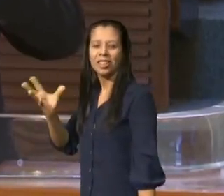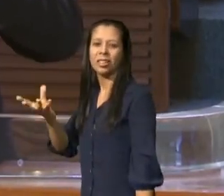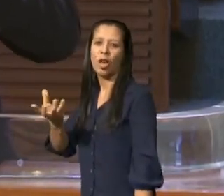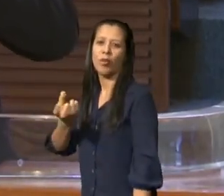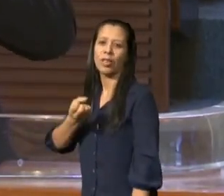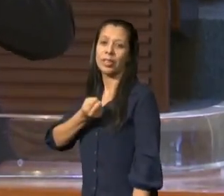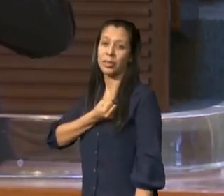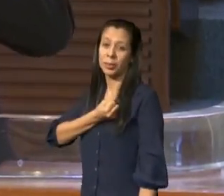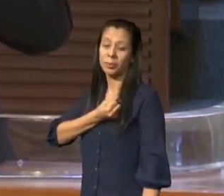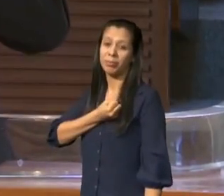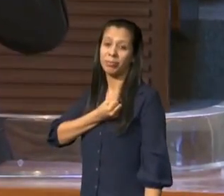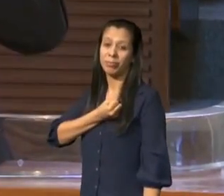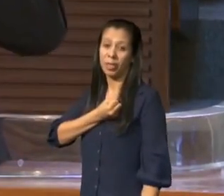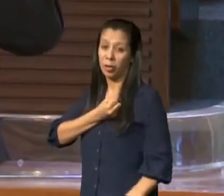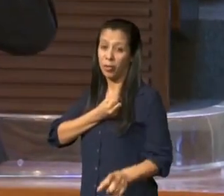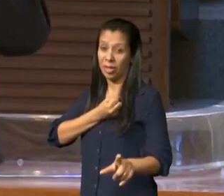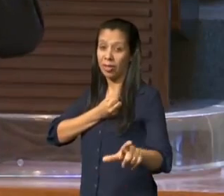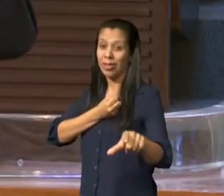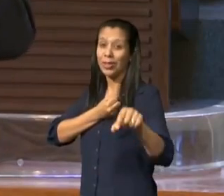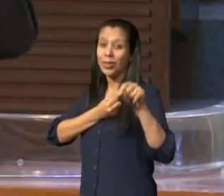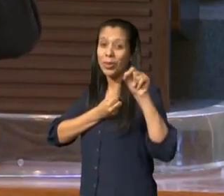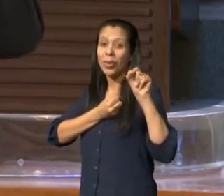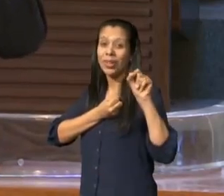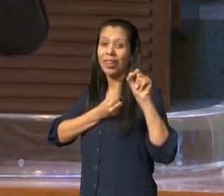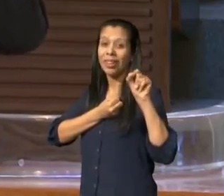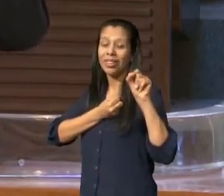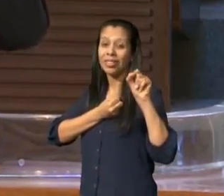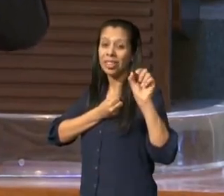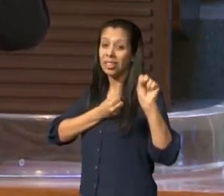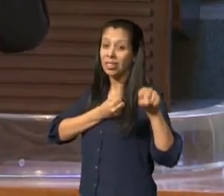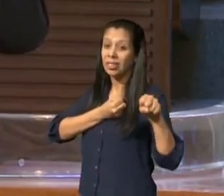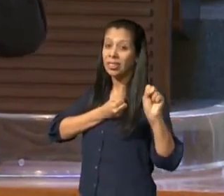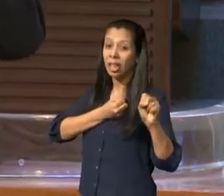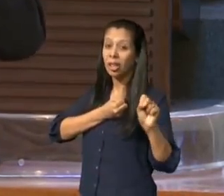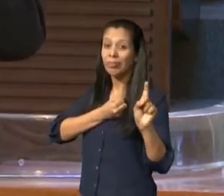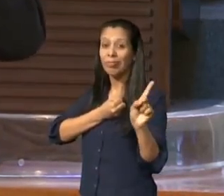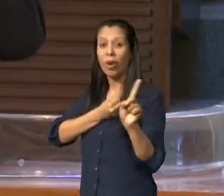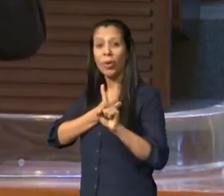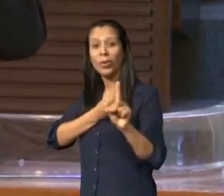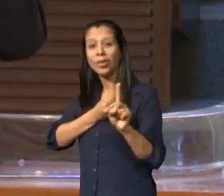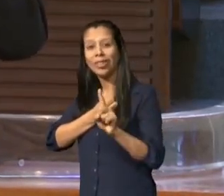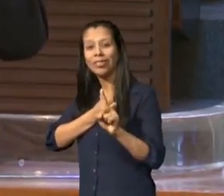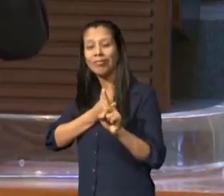menos que eu não queira esta é a minha decisão